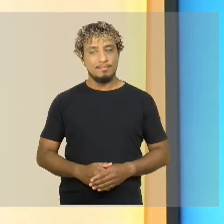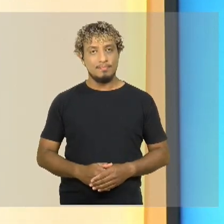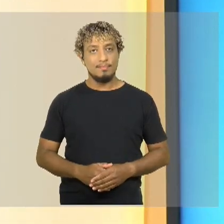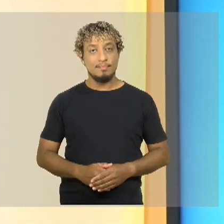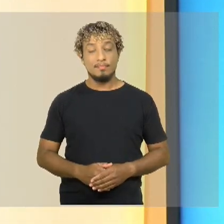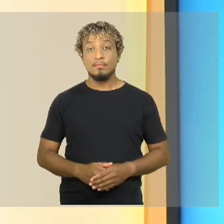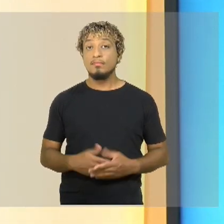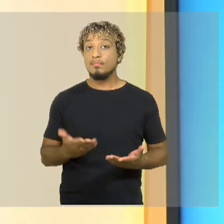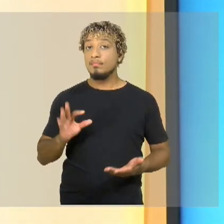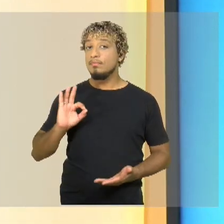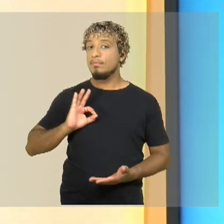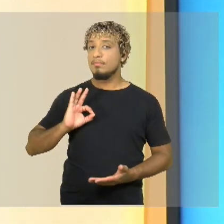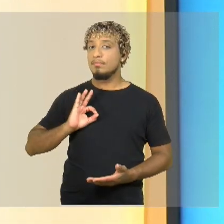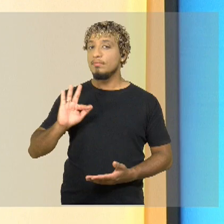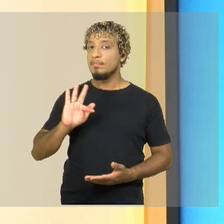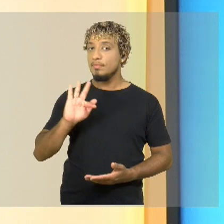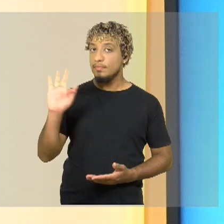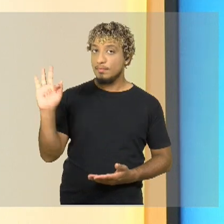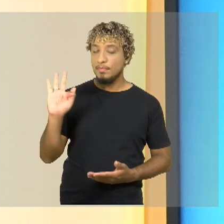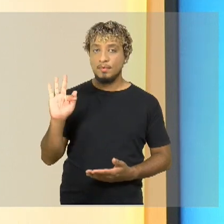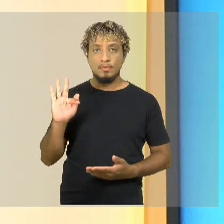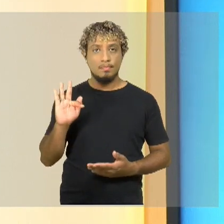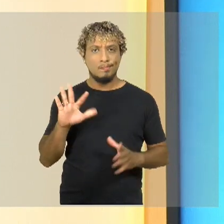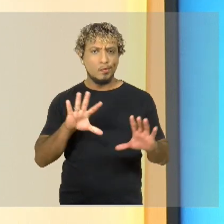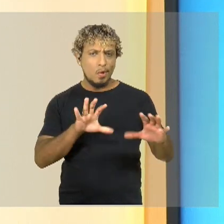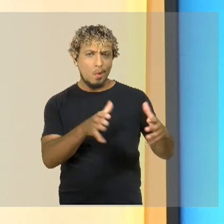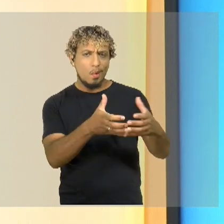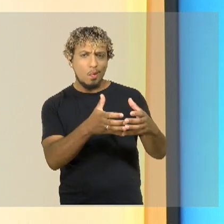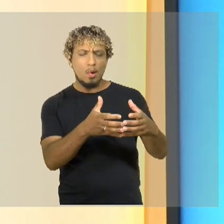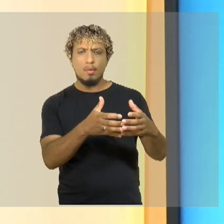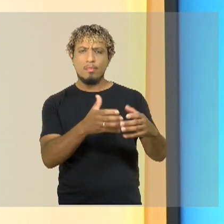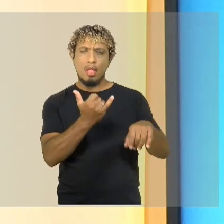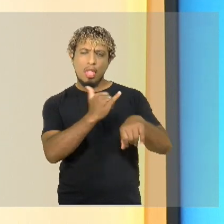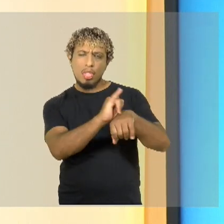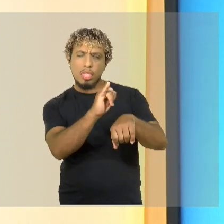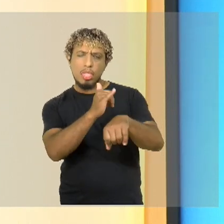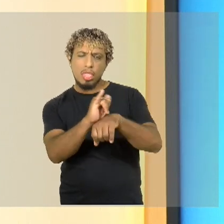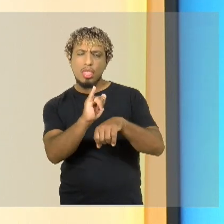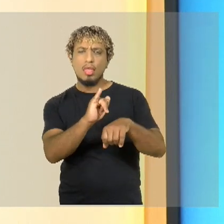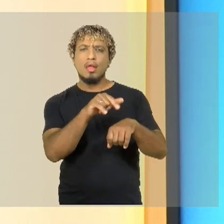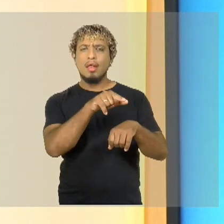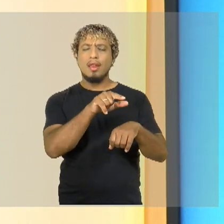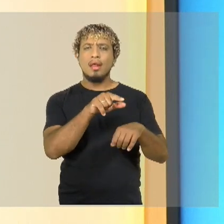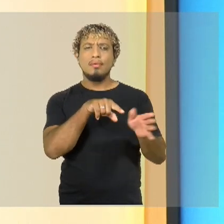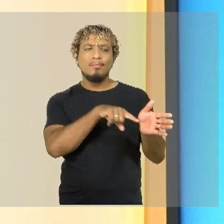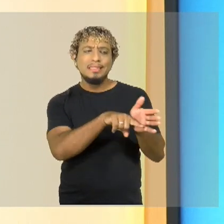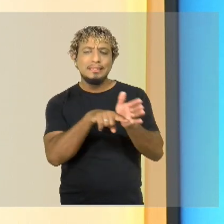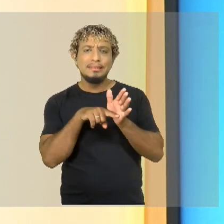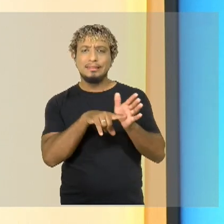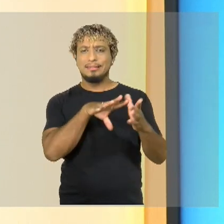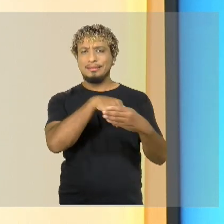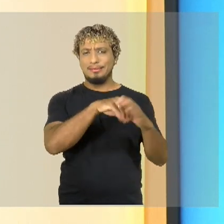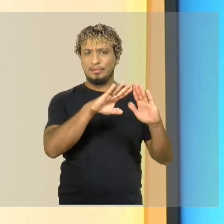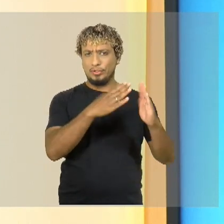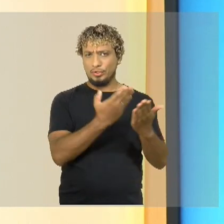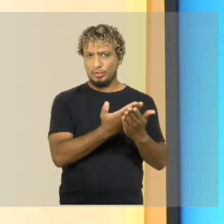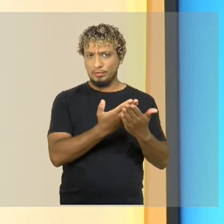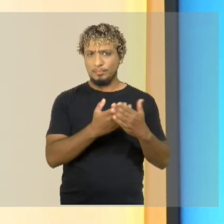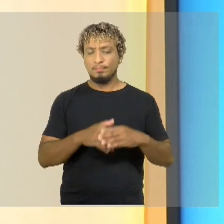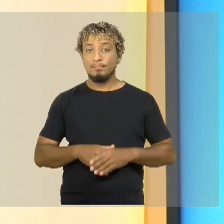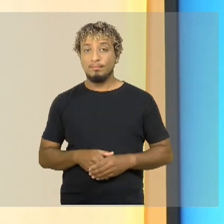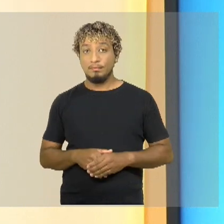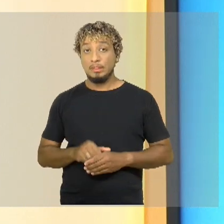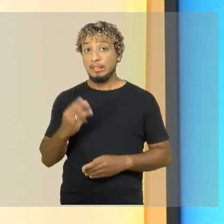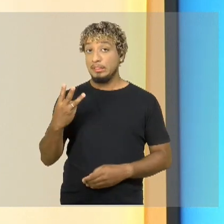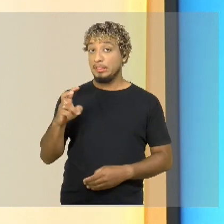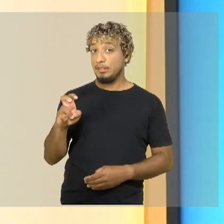Operação da Polícia Federal desarticula grupo que fraudava censo escolar. 35% da população